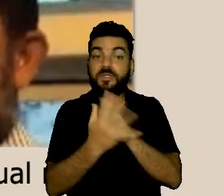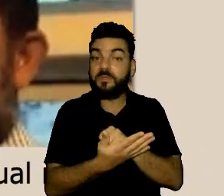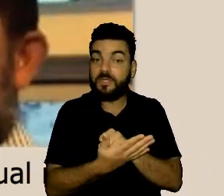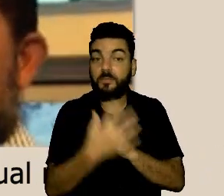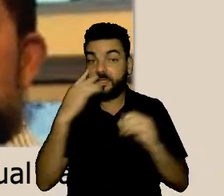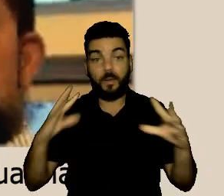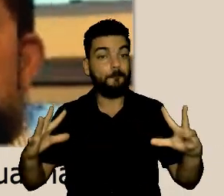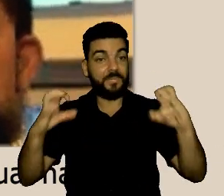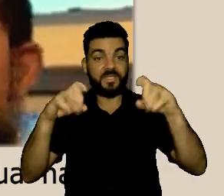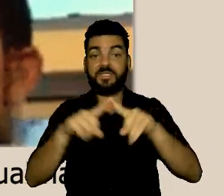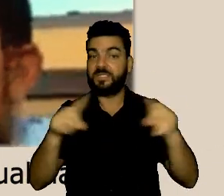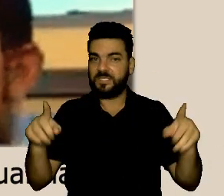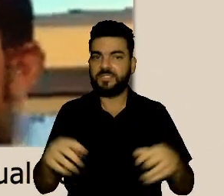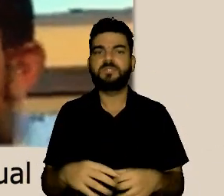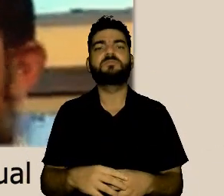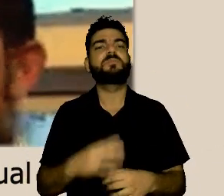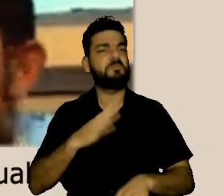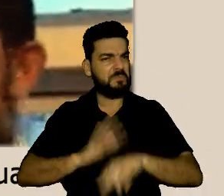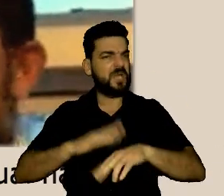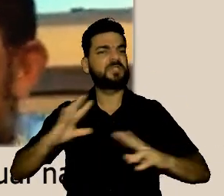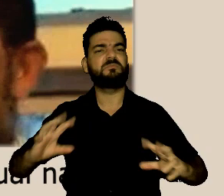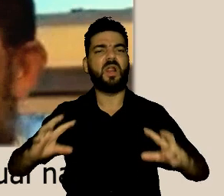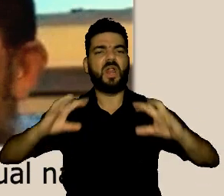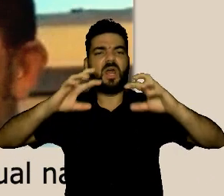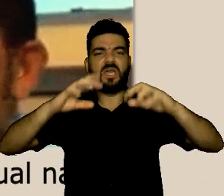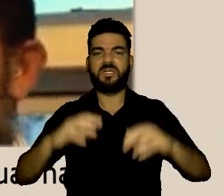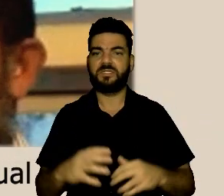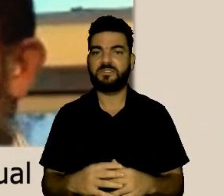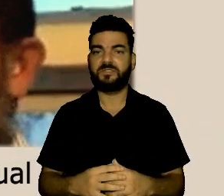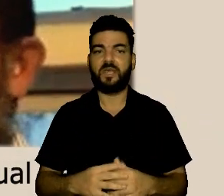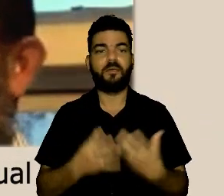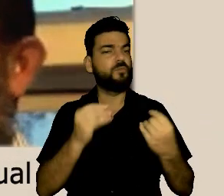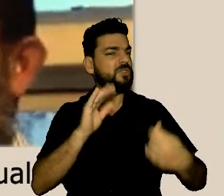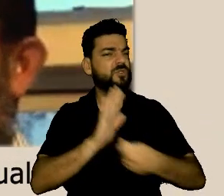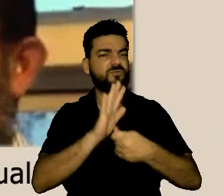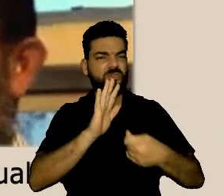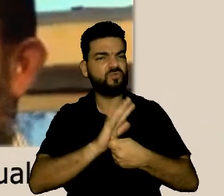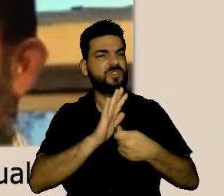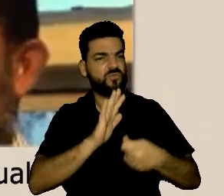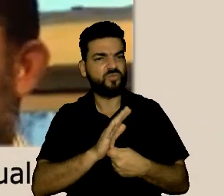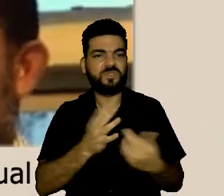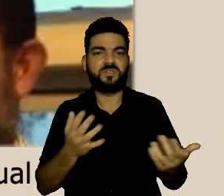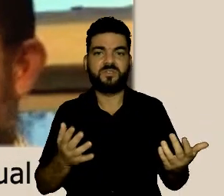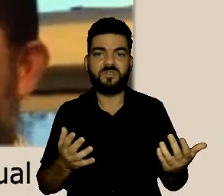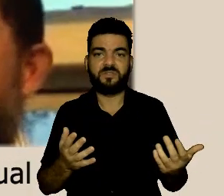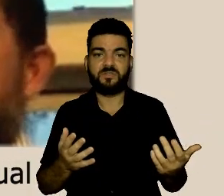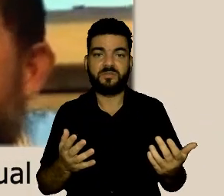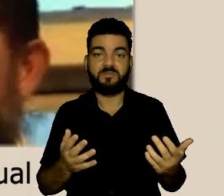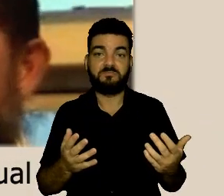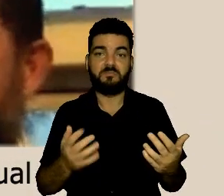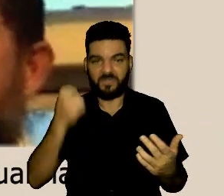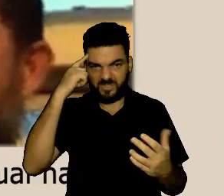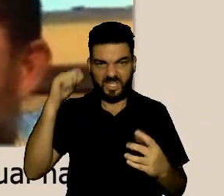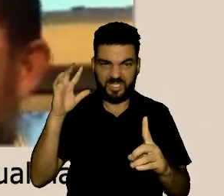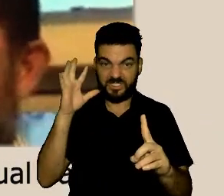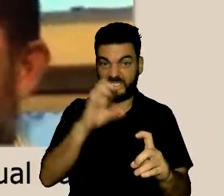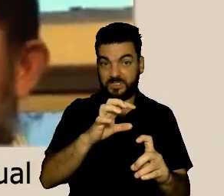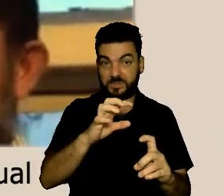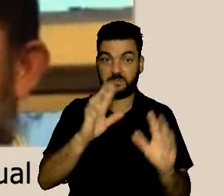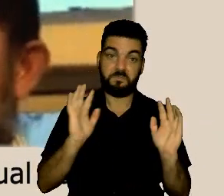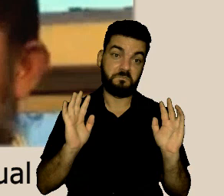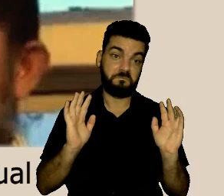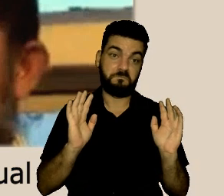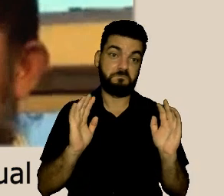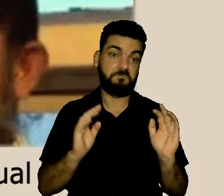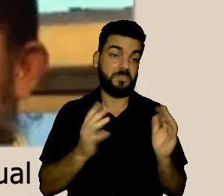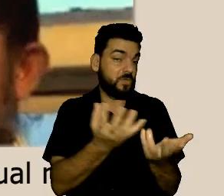higiene esse período de pandemia os conflitos se avolumaram o registro